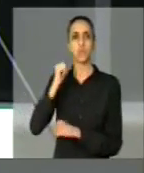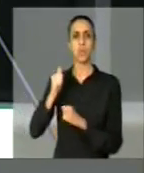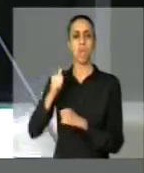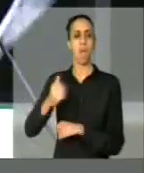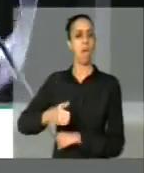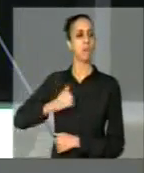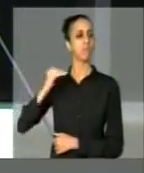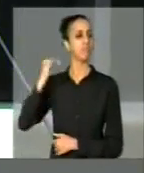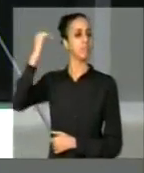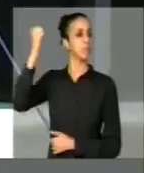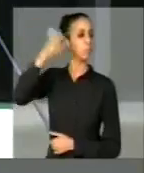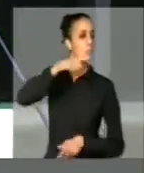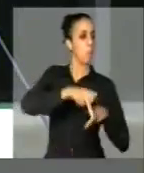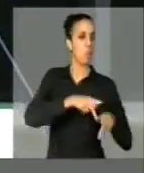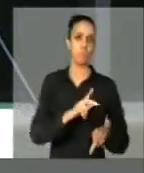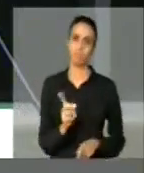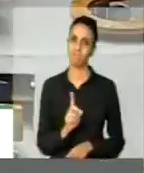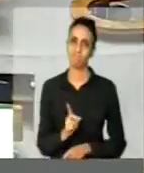legítimo. Era isso.